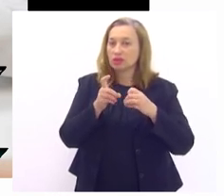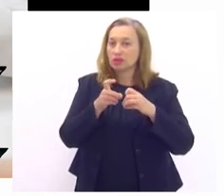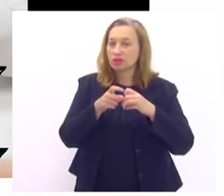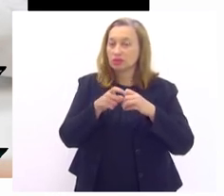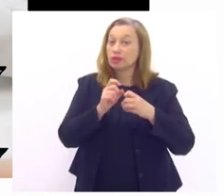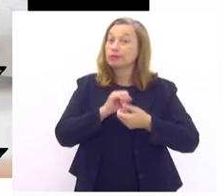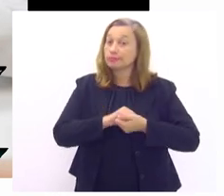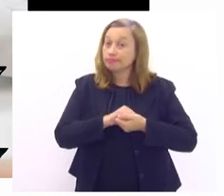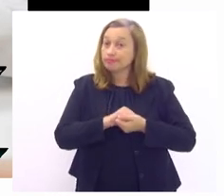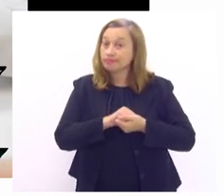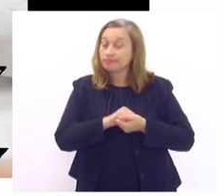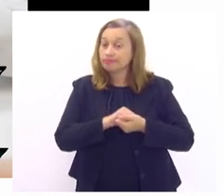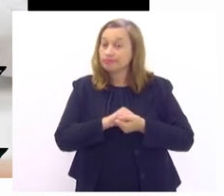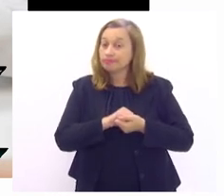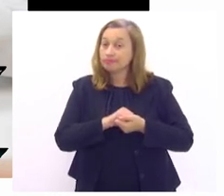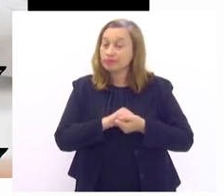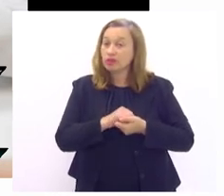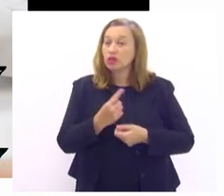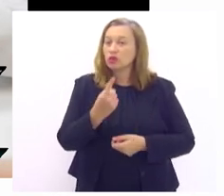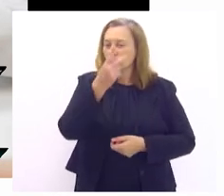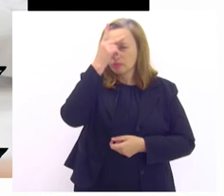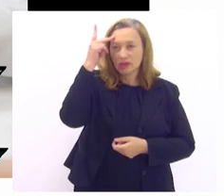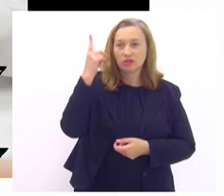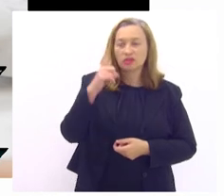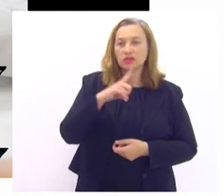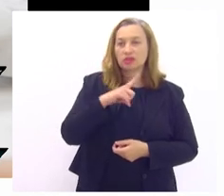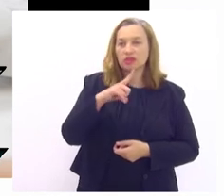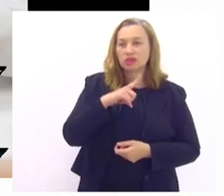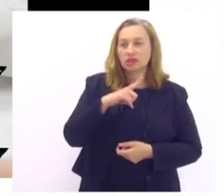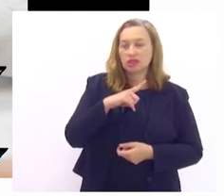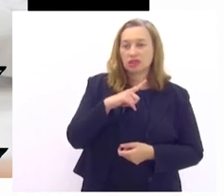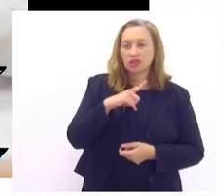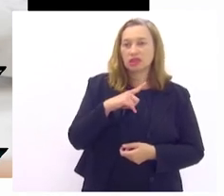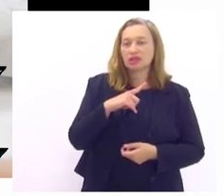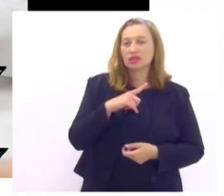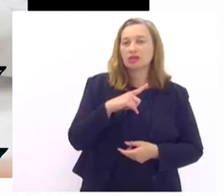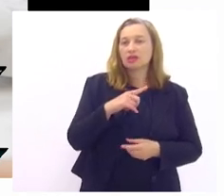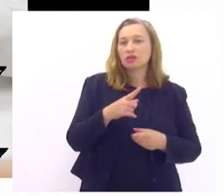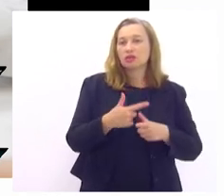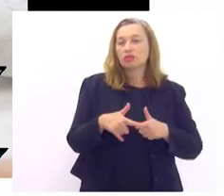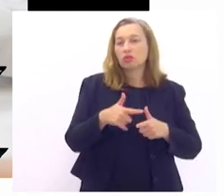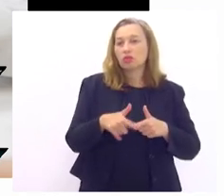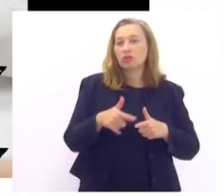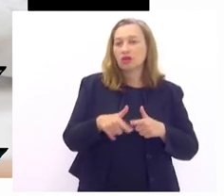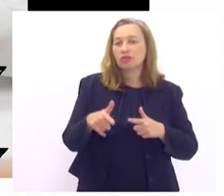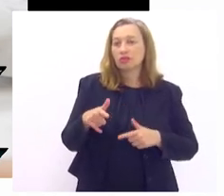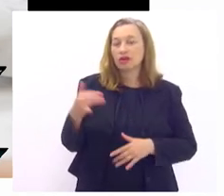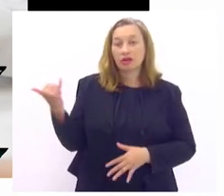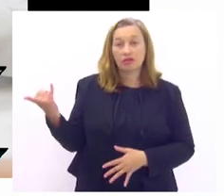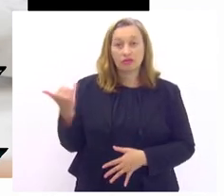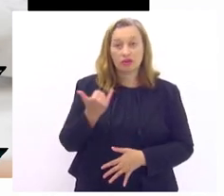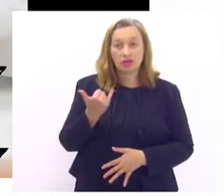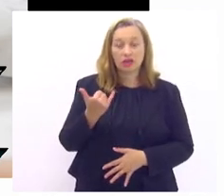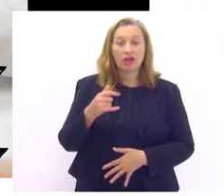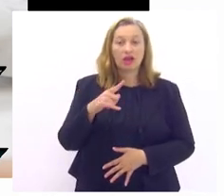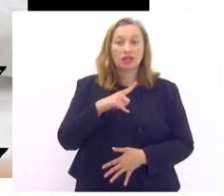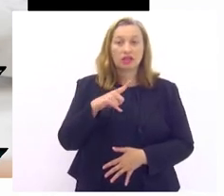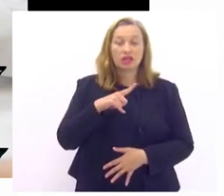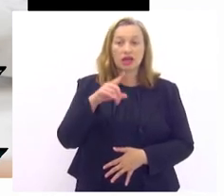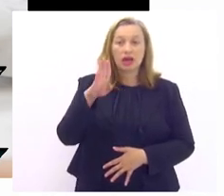e uma dessas pessoas tinha um mal perfurante plantar e ela referia assim para a gente ela estava com um band-aid